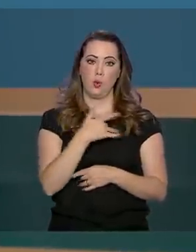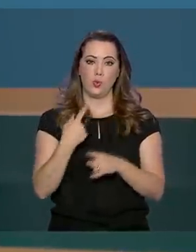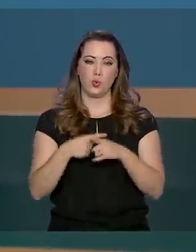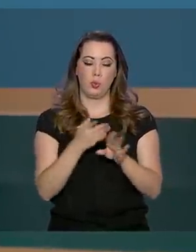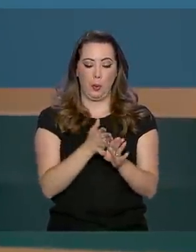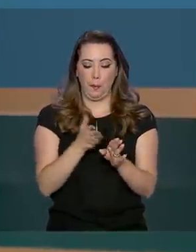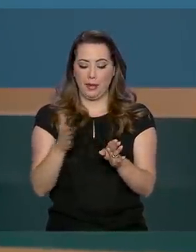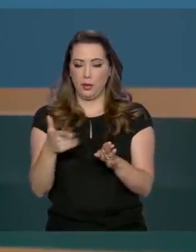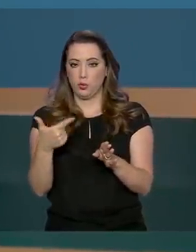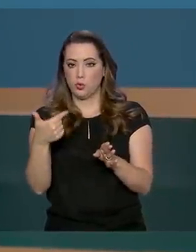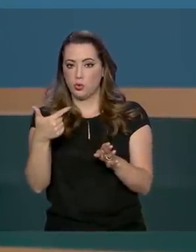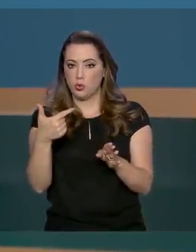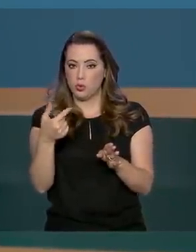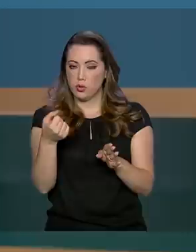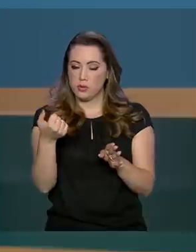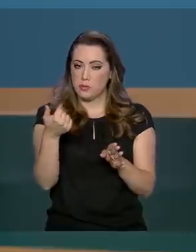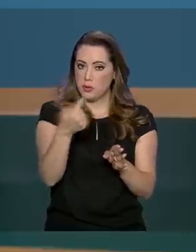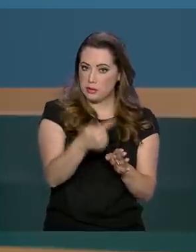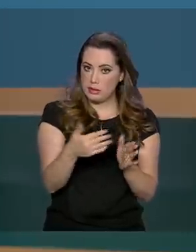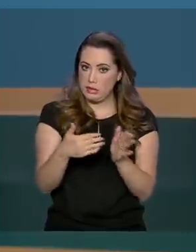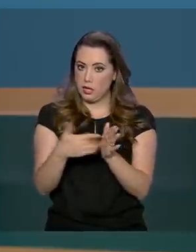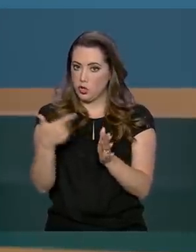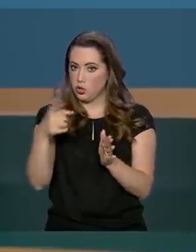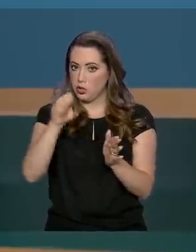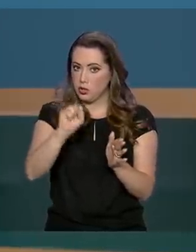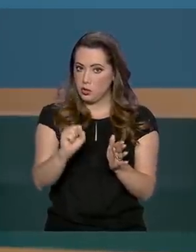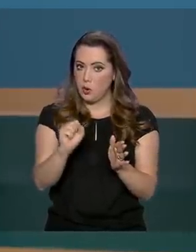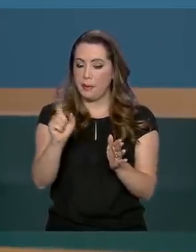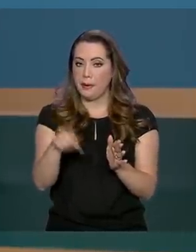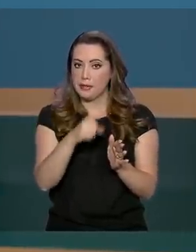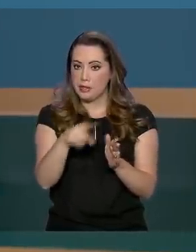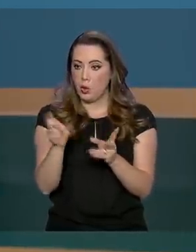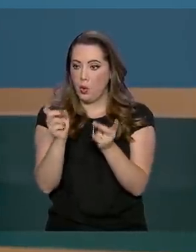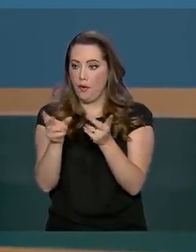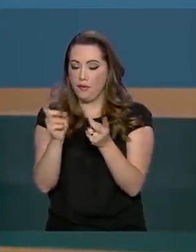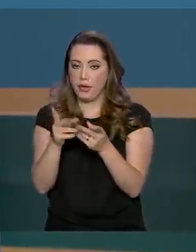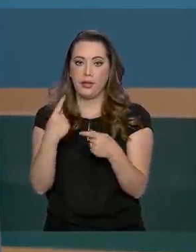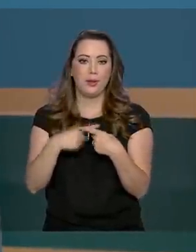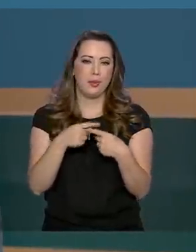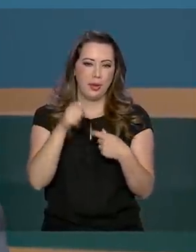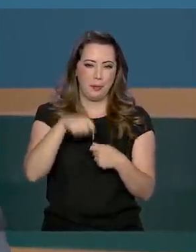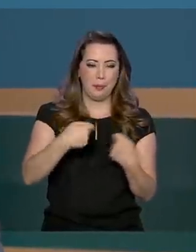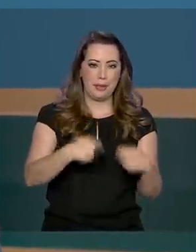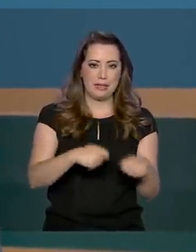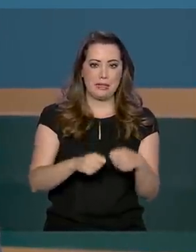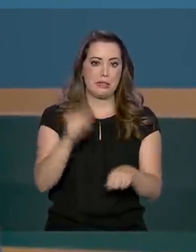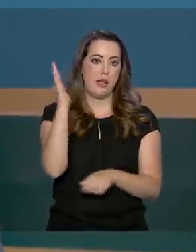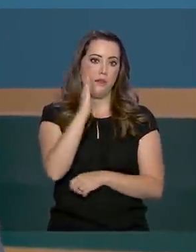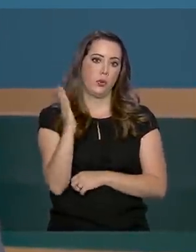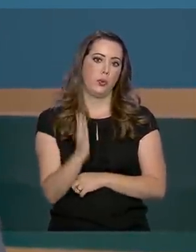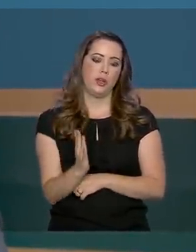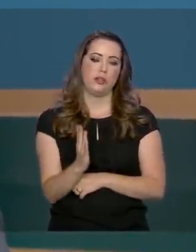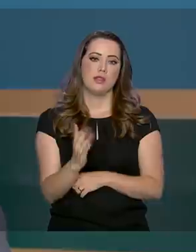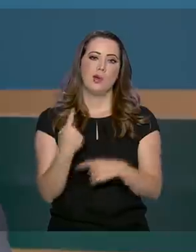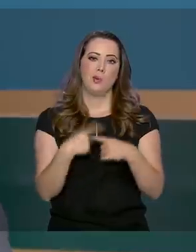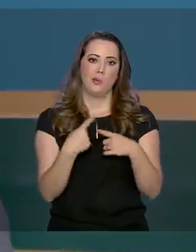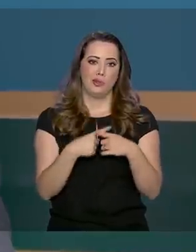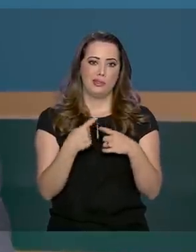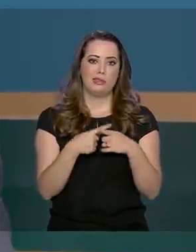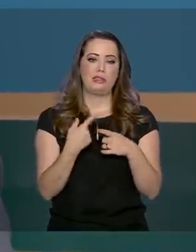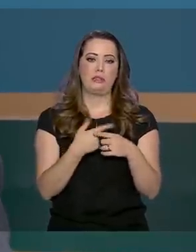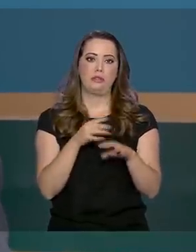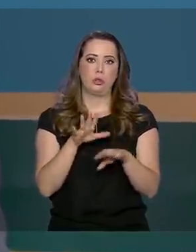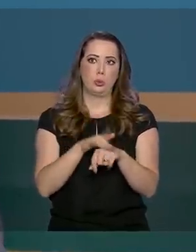e 2018, o país suspendeu a venda do produto para destinar toda a produção à população brasileira por causa de um